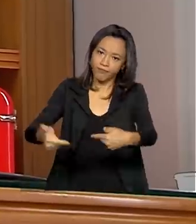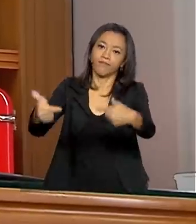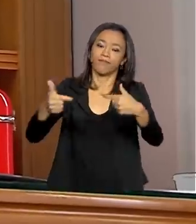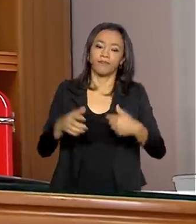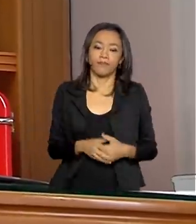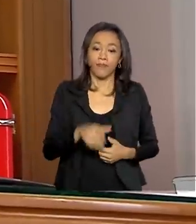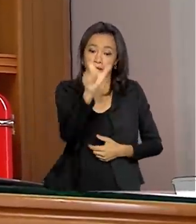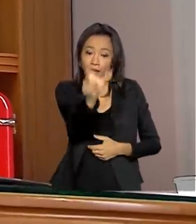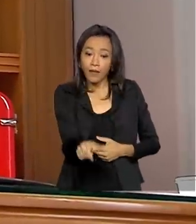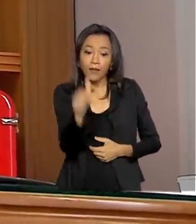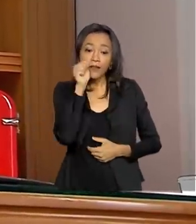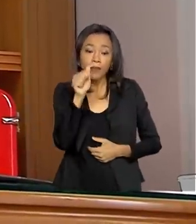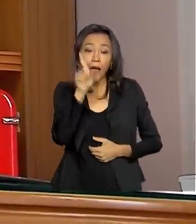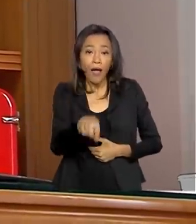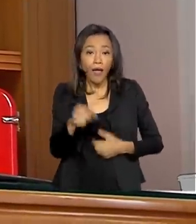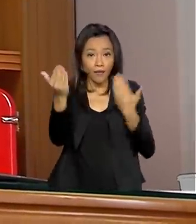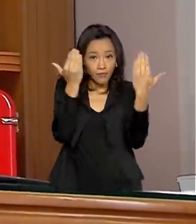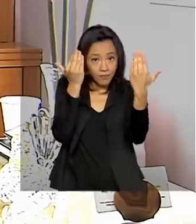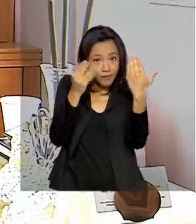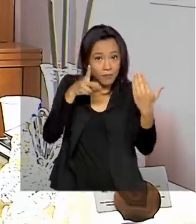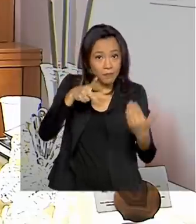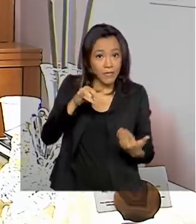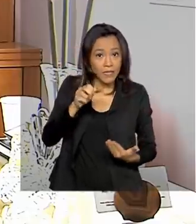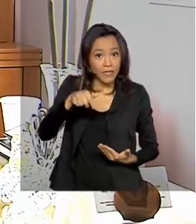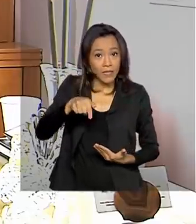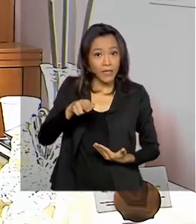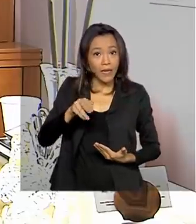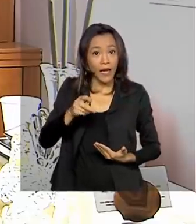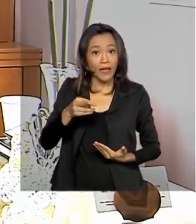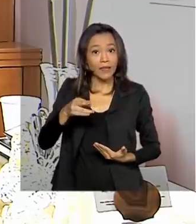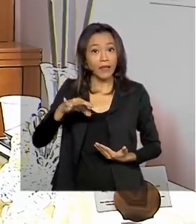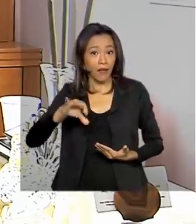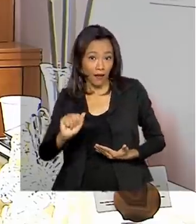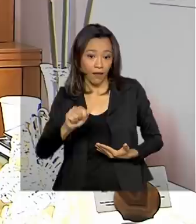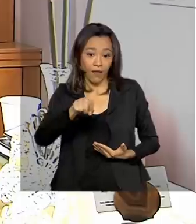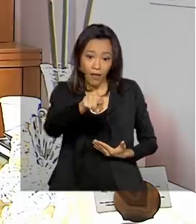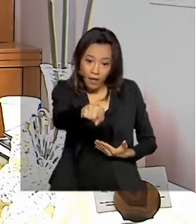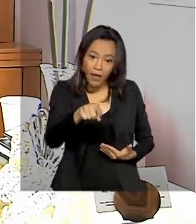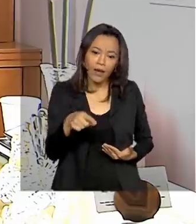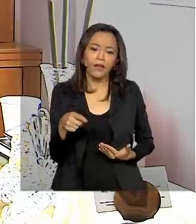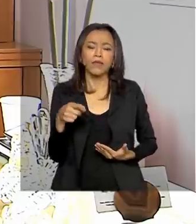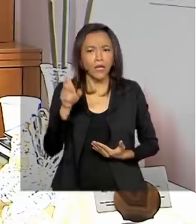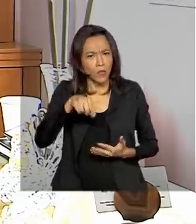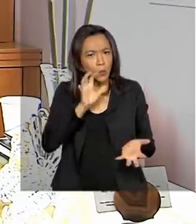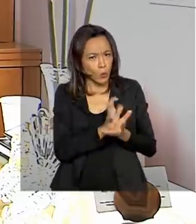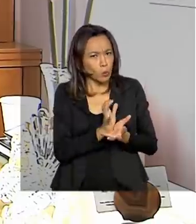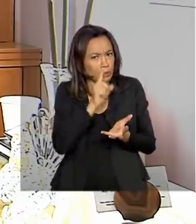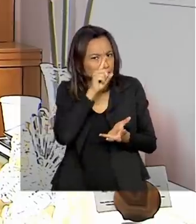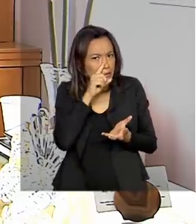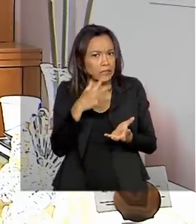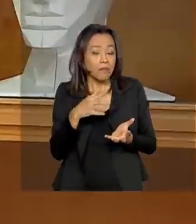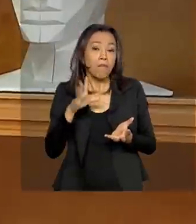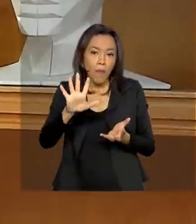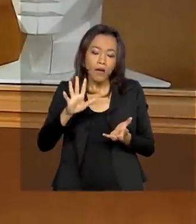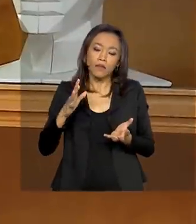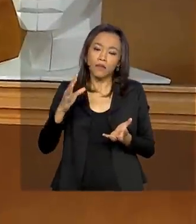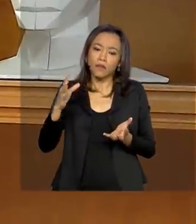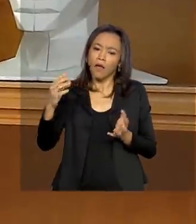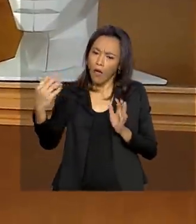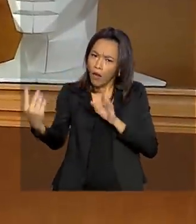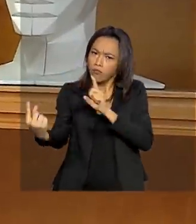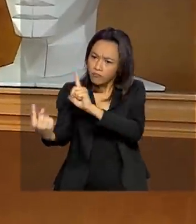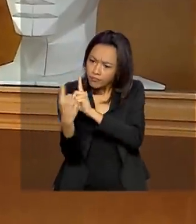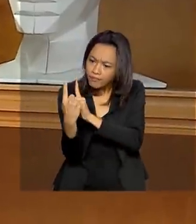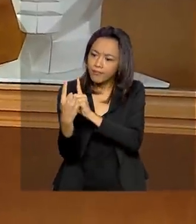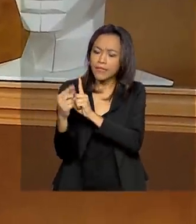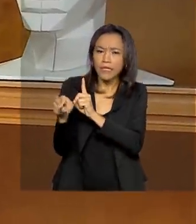Alexandrina é psiquiatra e mesmo sendo parte do grupo de risco, não deixa de atender pessoalmente os pacientes